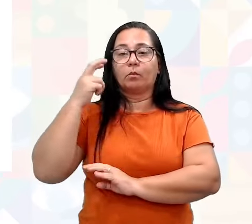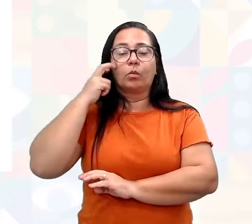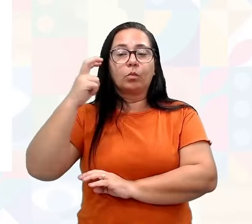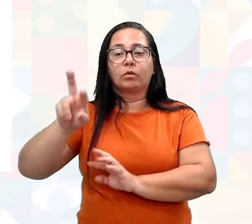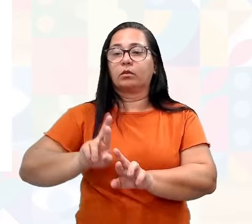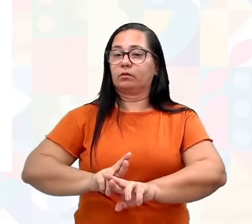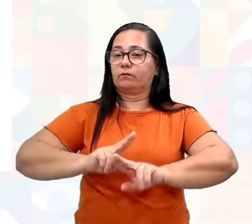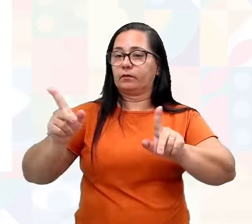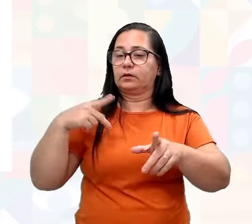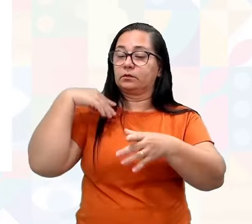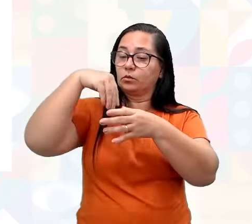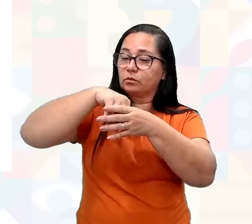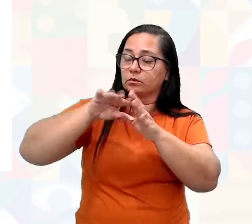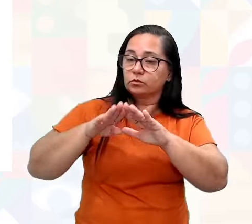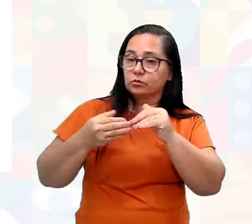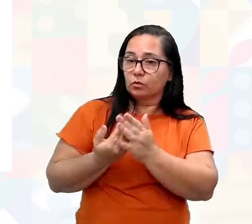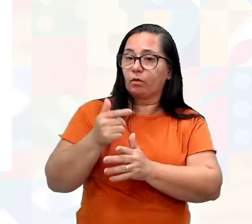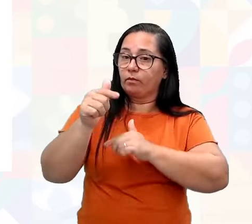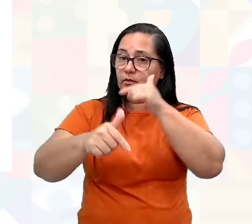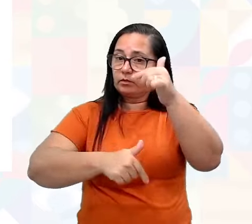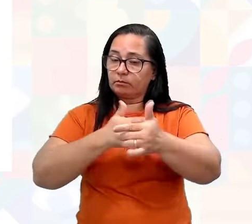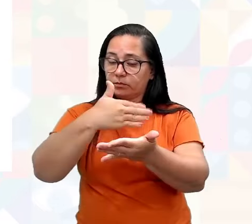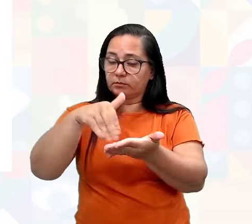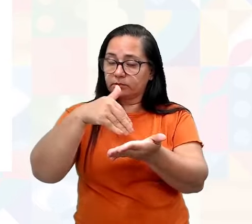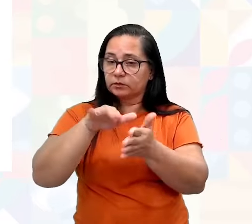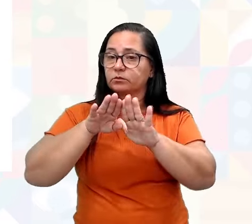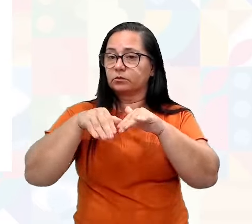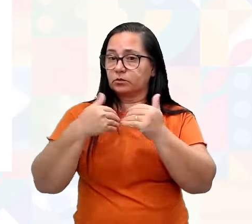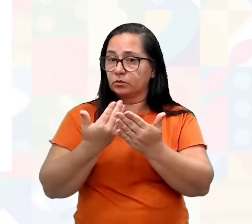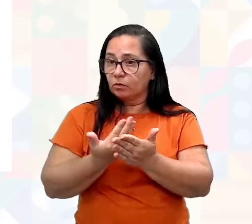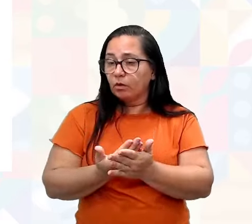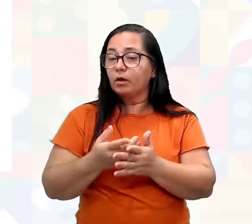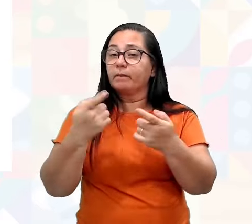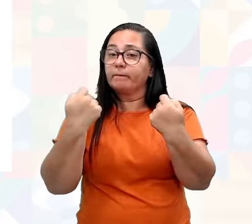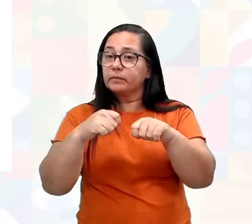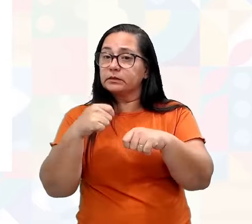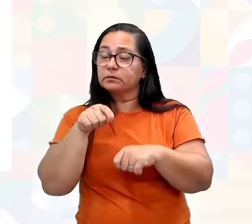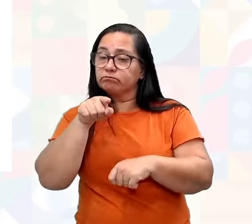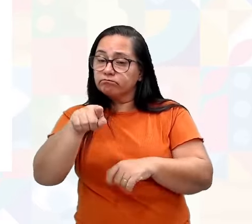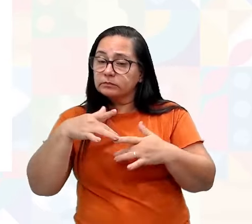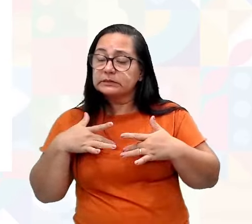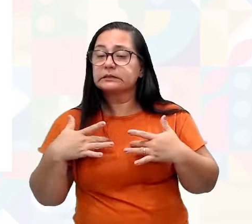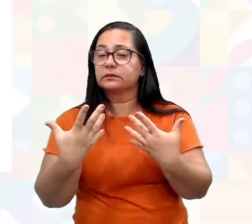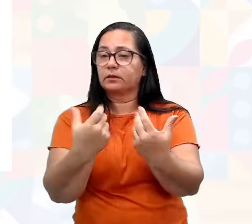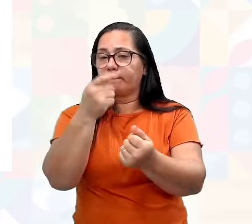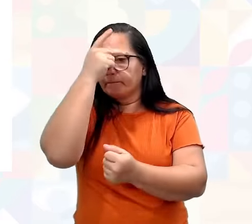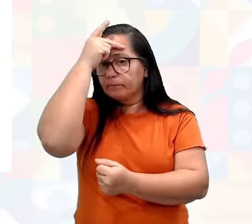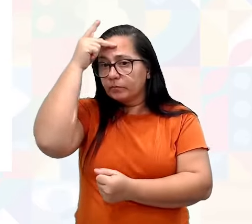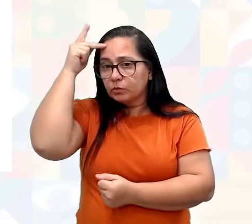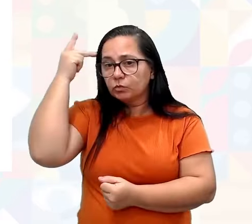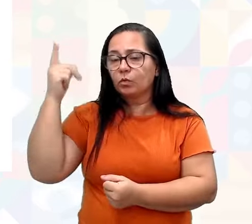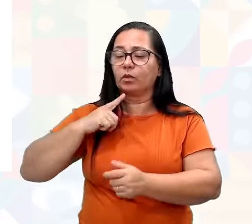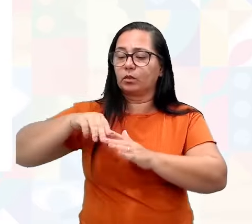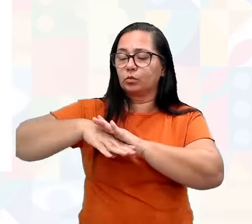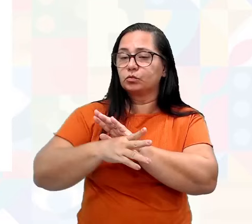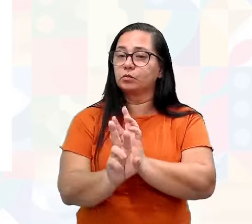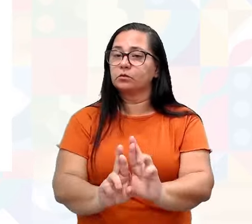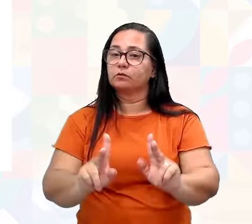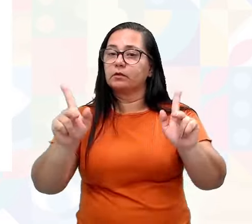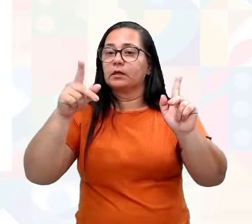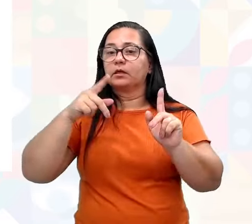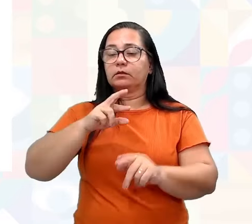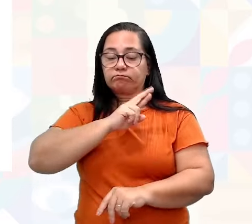de uma escola, quando você está trabalhando dentro de secretaria escolar, você está lidando com várias pessoas que vão ter costumes diferentes,